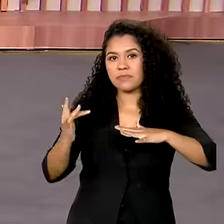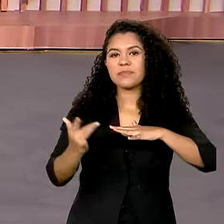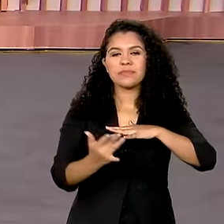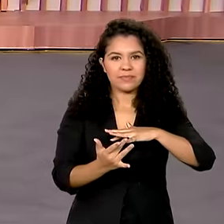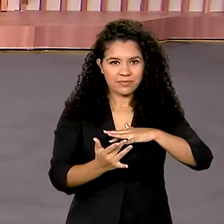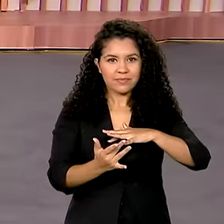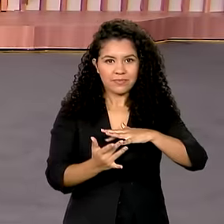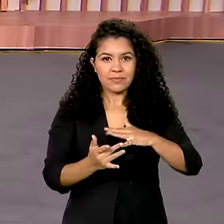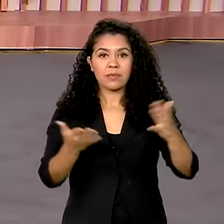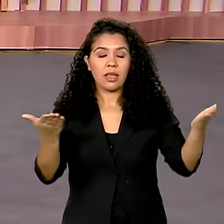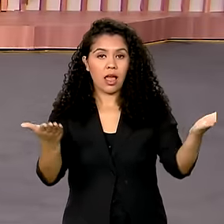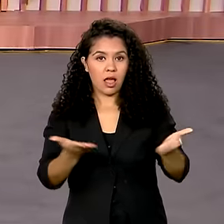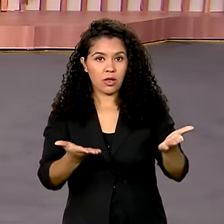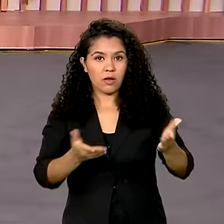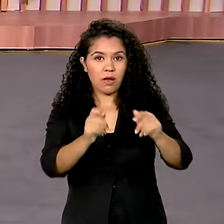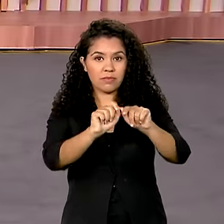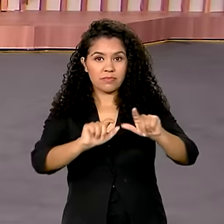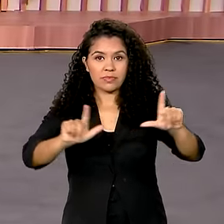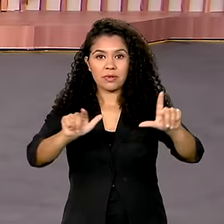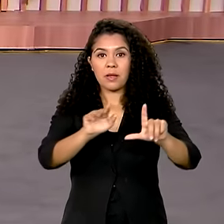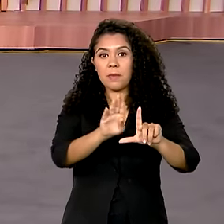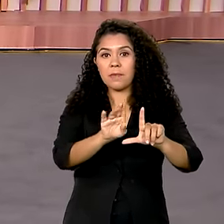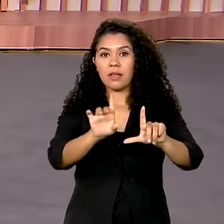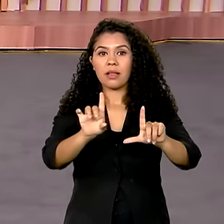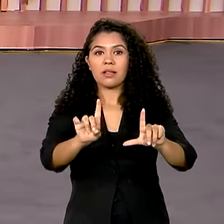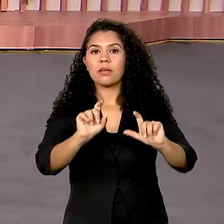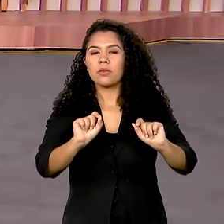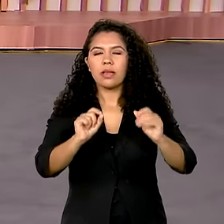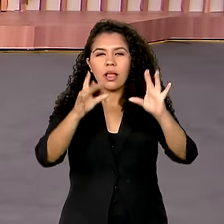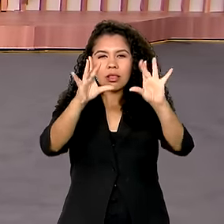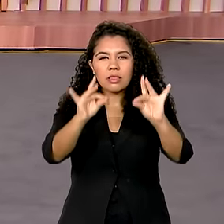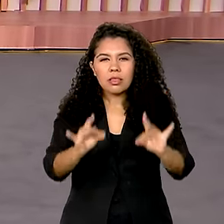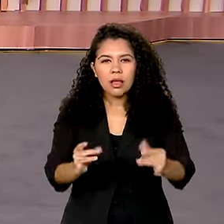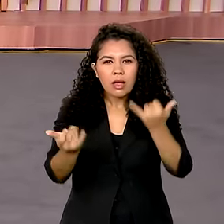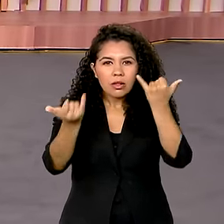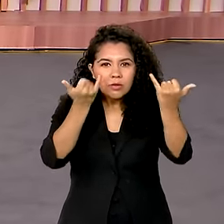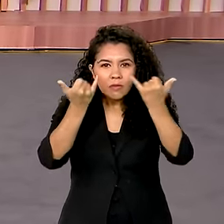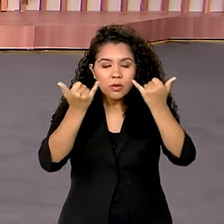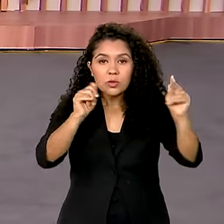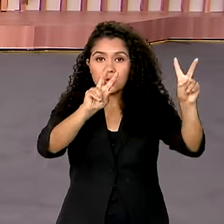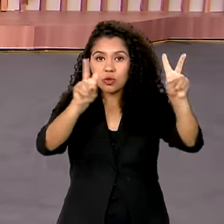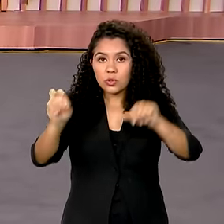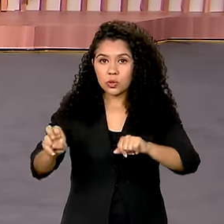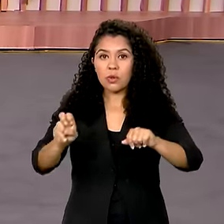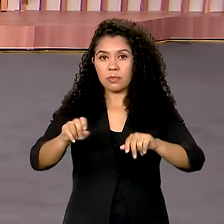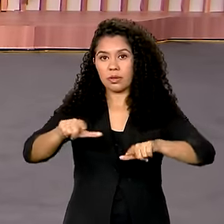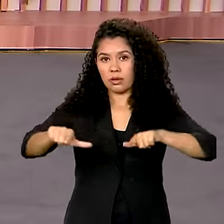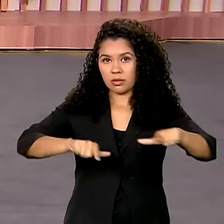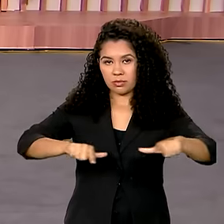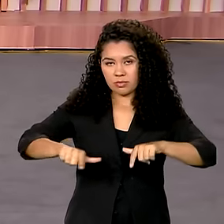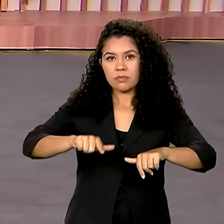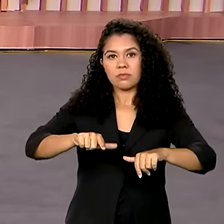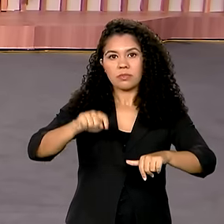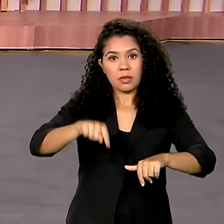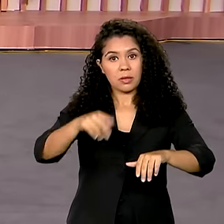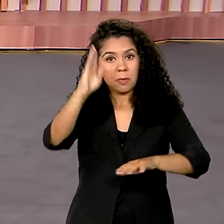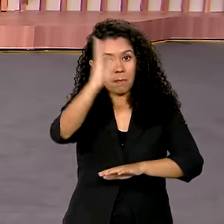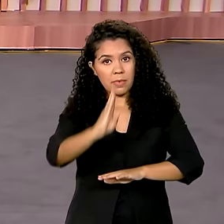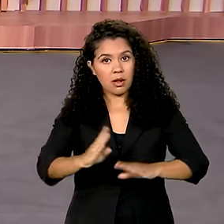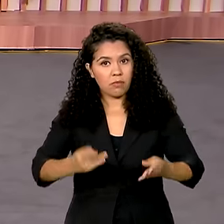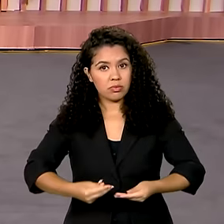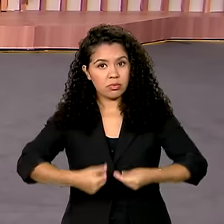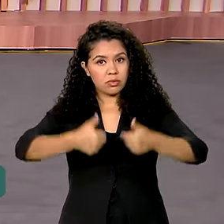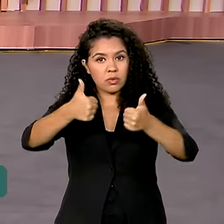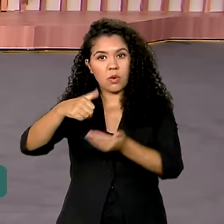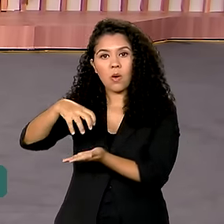E a gente abre essa edição do Brasil em Dia trazendo os últimos dados de emprego que continuam melhorando no país. O